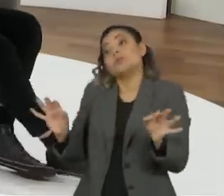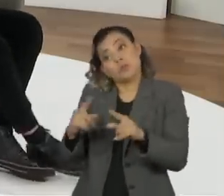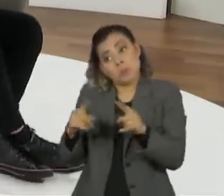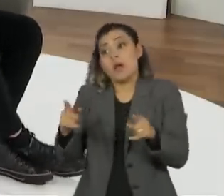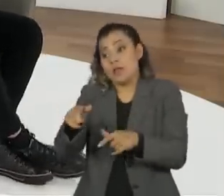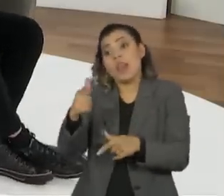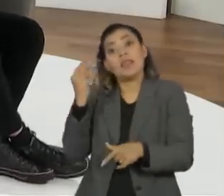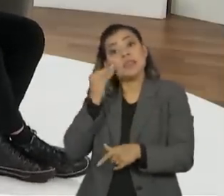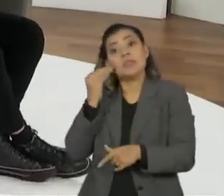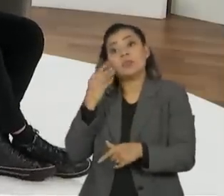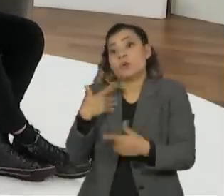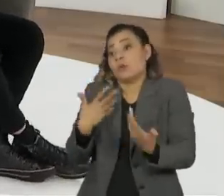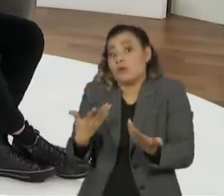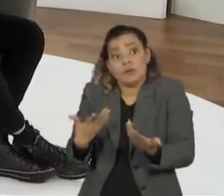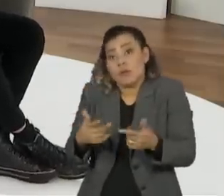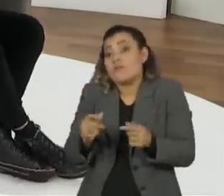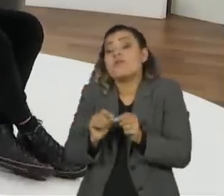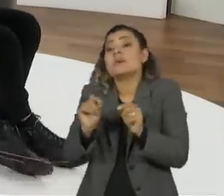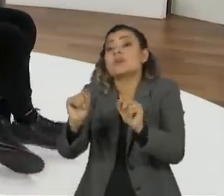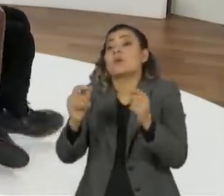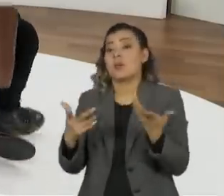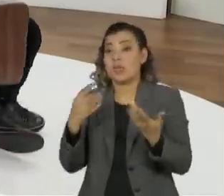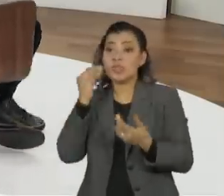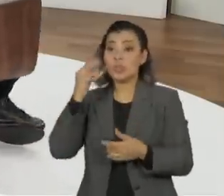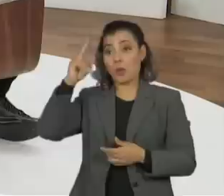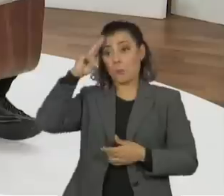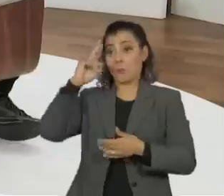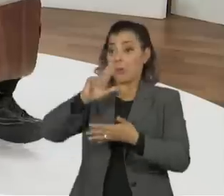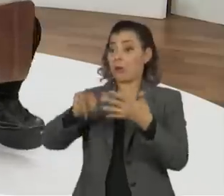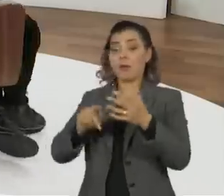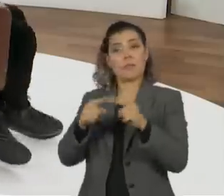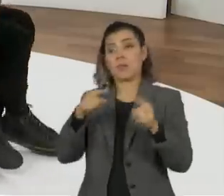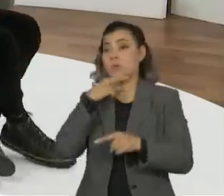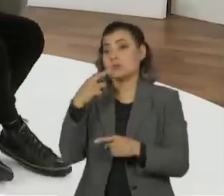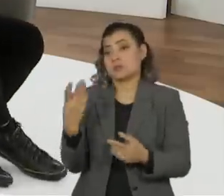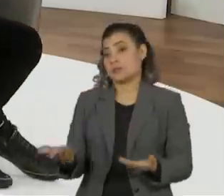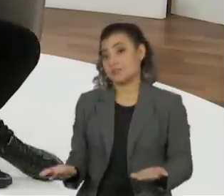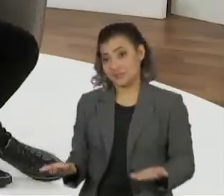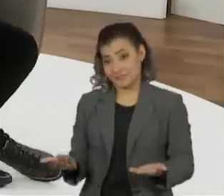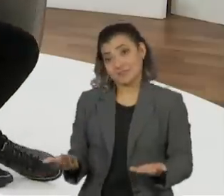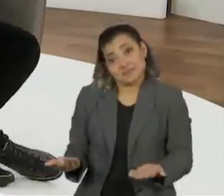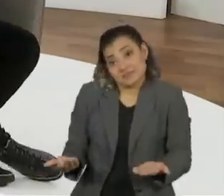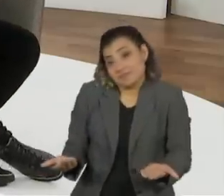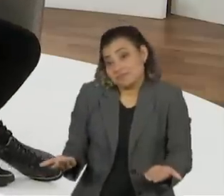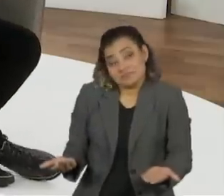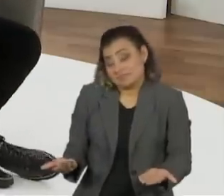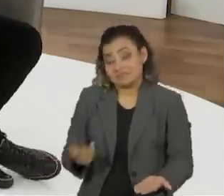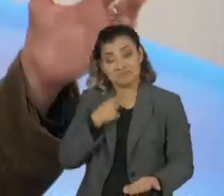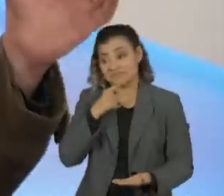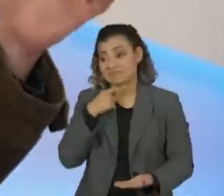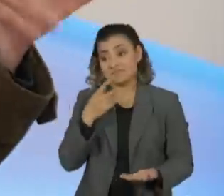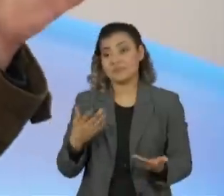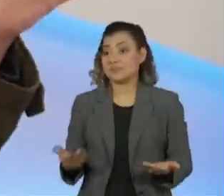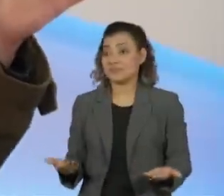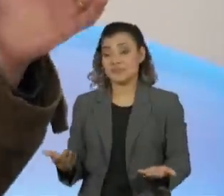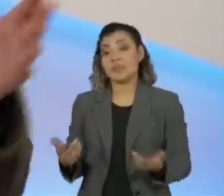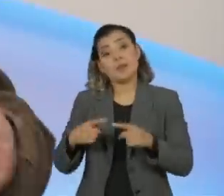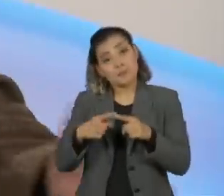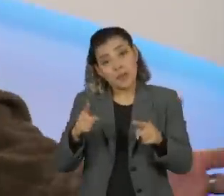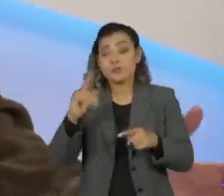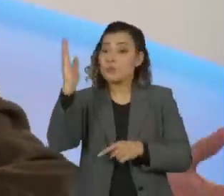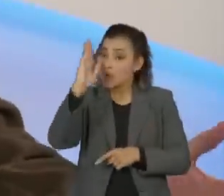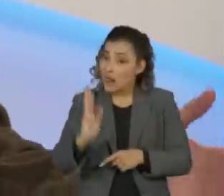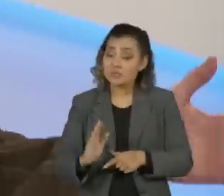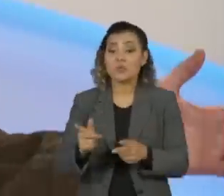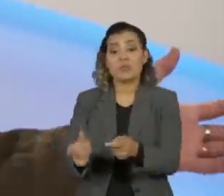isso. Ela tentou, ela pegou as forças, ela tentou falar com as forças armadas, mas não conseguiu. Mas Bolsonaro... Ótimo que tenha sido pelo menos isso, mas levou o Brasil a